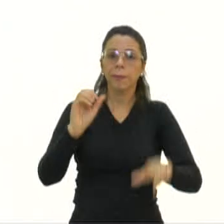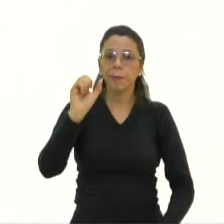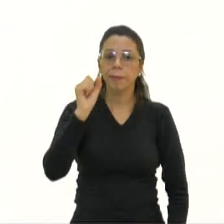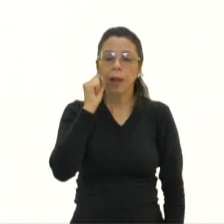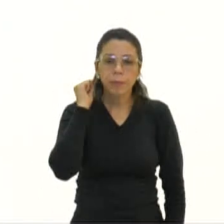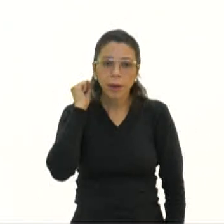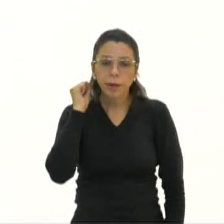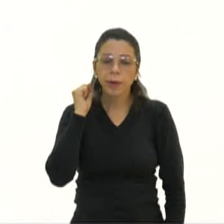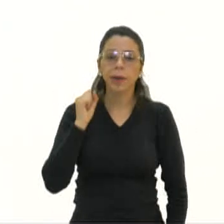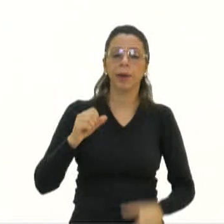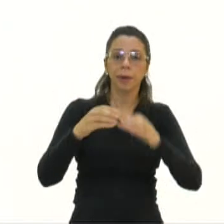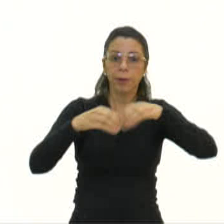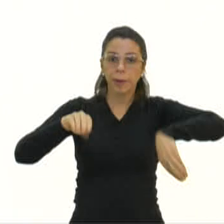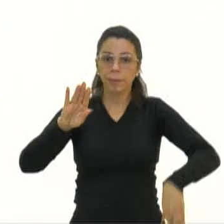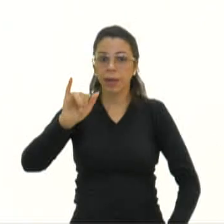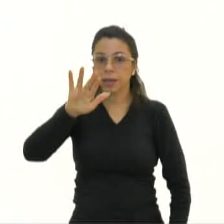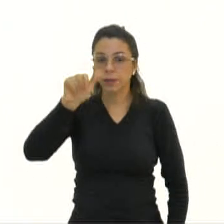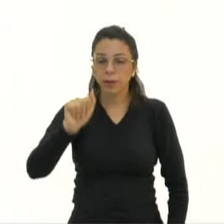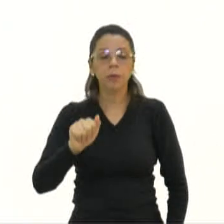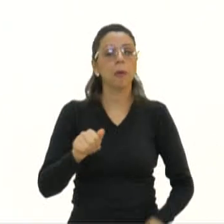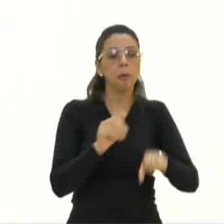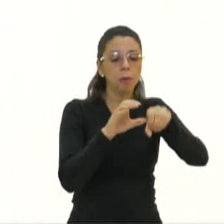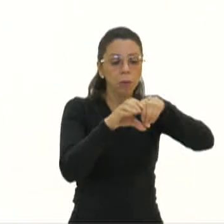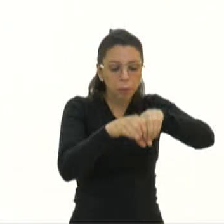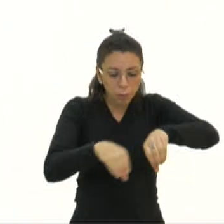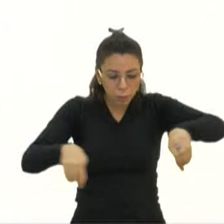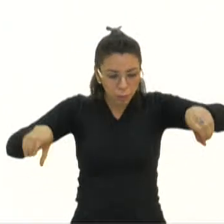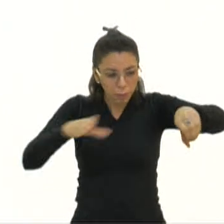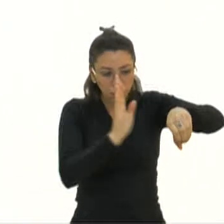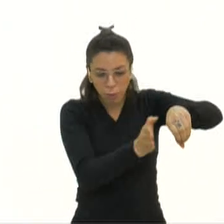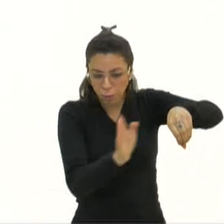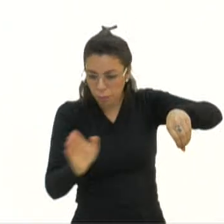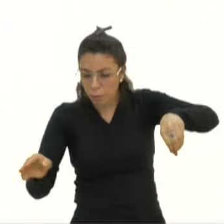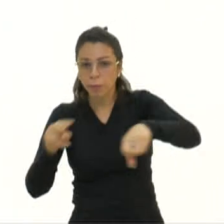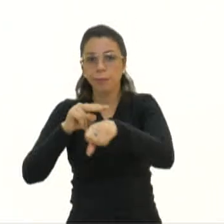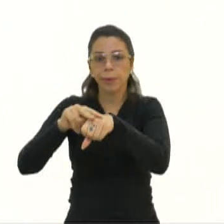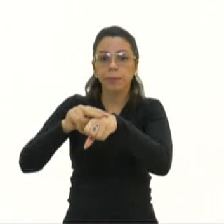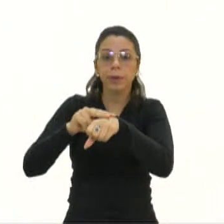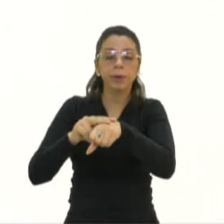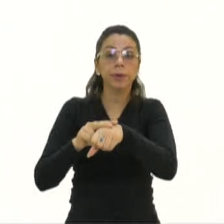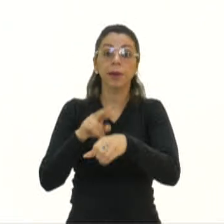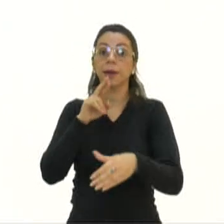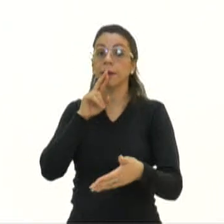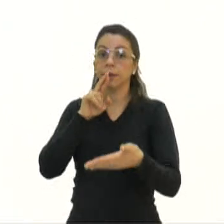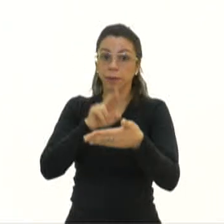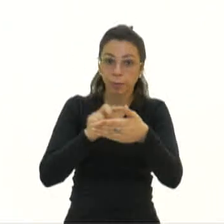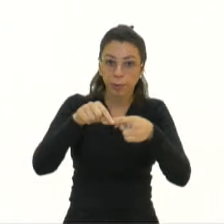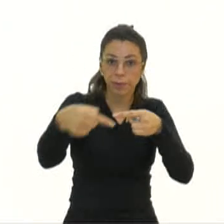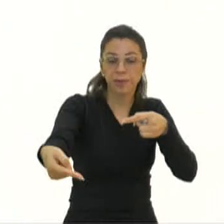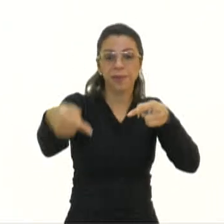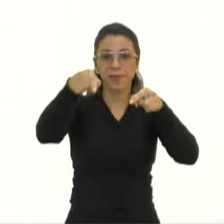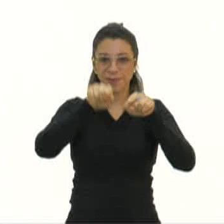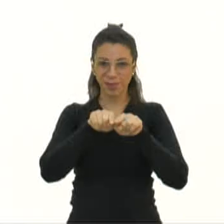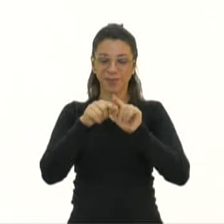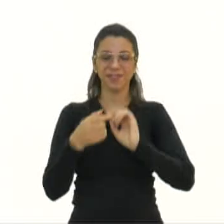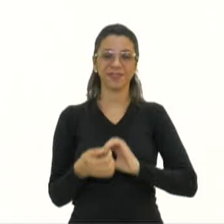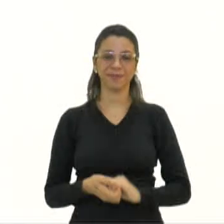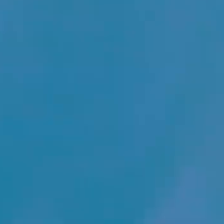Letra C, berinjela. E letra D, pepino. Lembra do que eu te falei? Responde no seu caderno e a gente já volta.